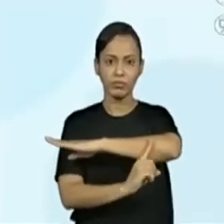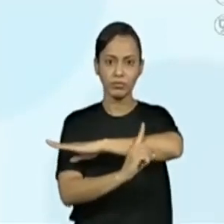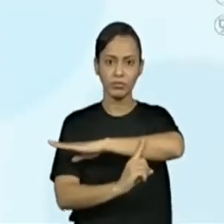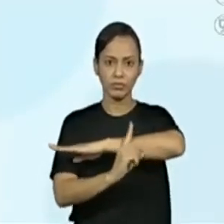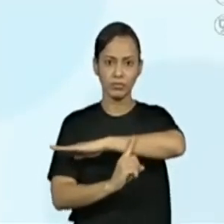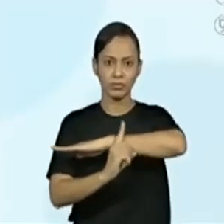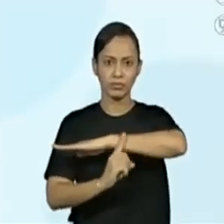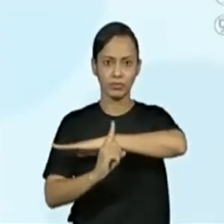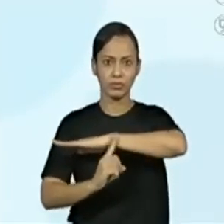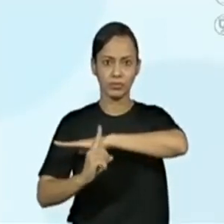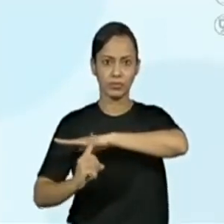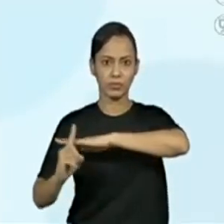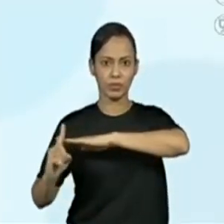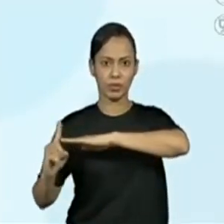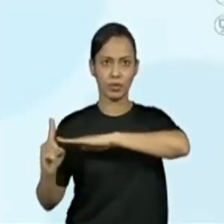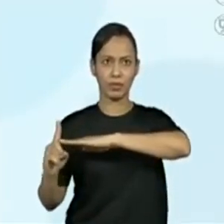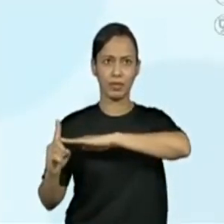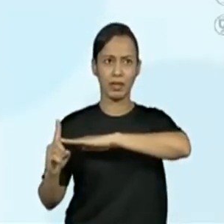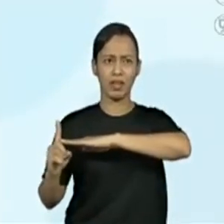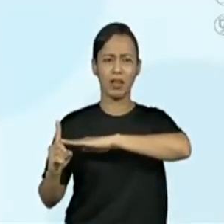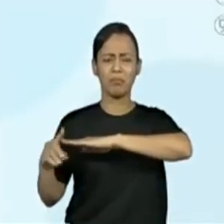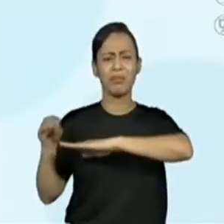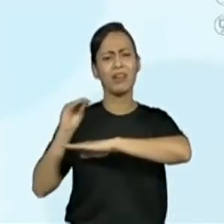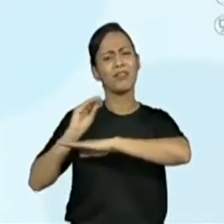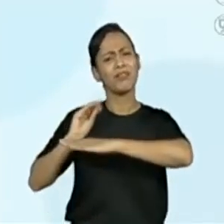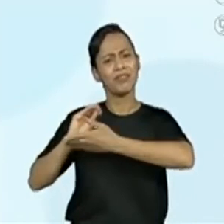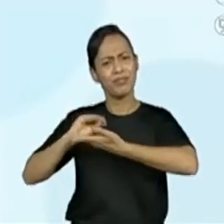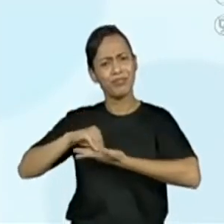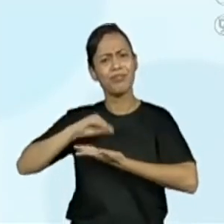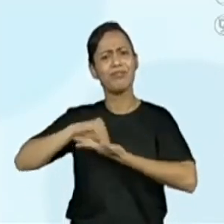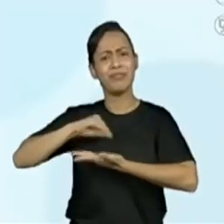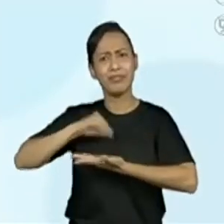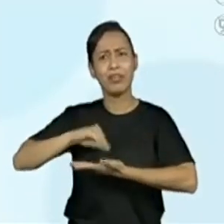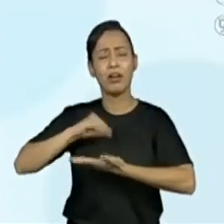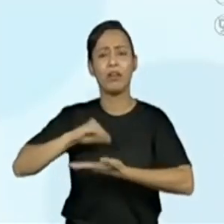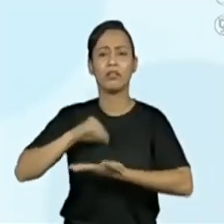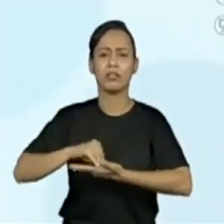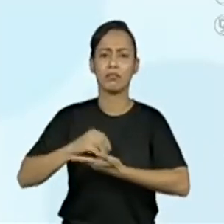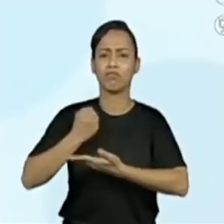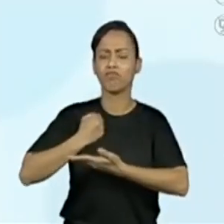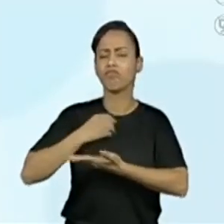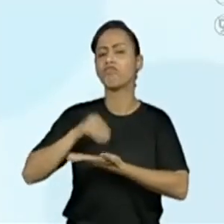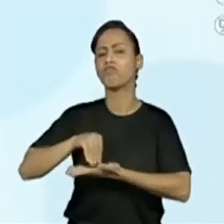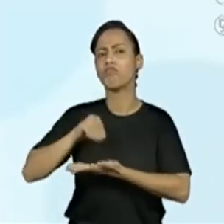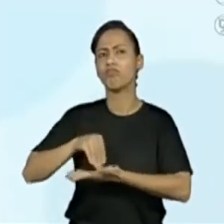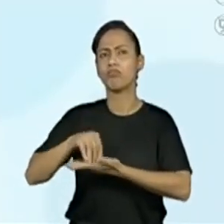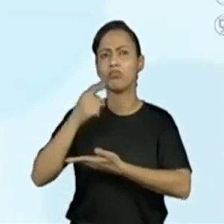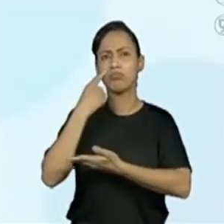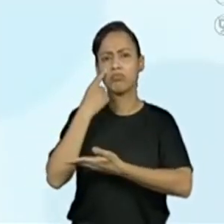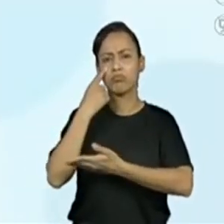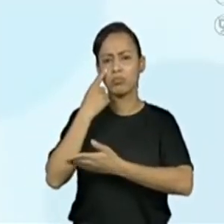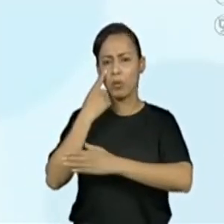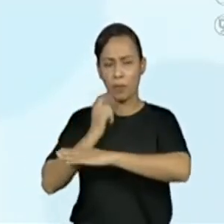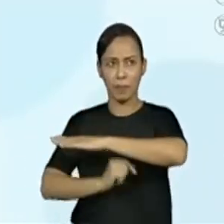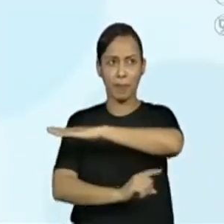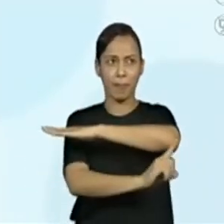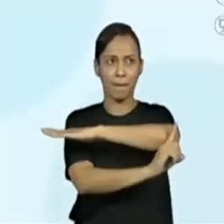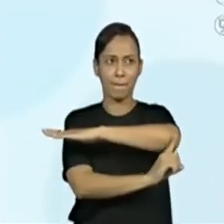Observem, tem alguns números faltantes nessa reta, vocês percebem? Sim. A gente tem aqui